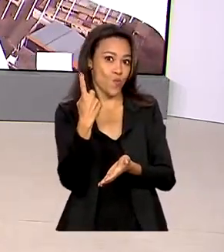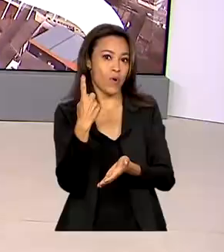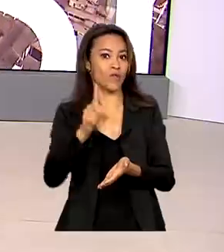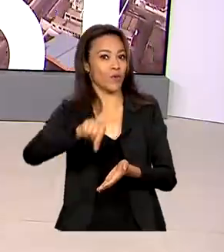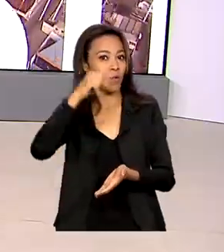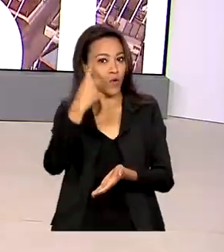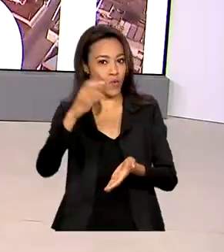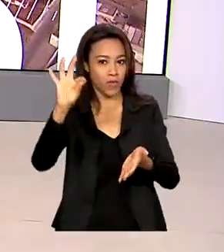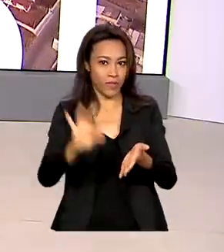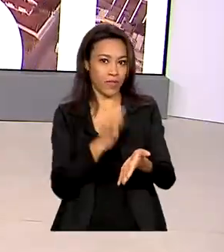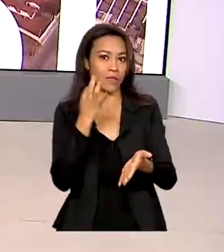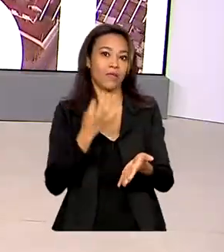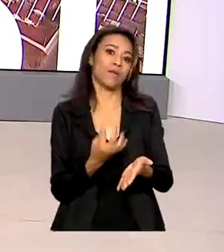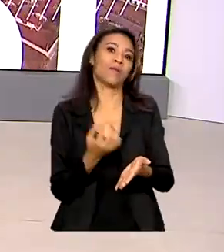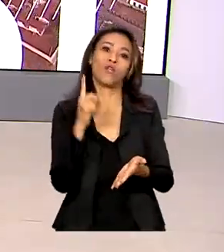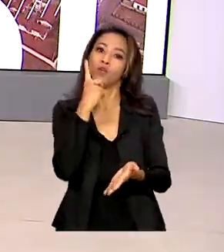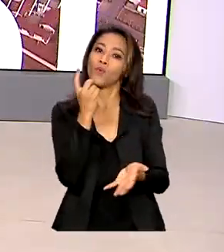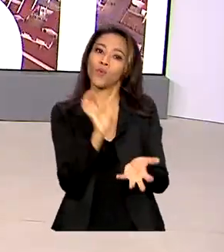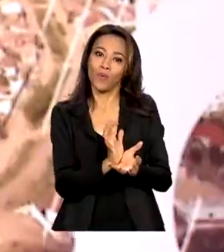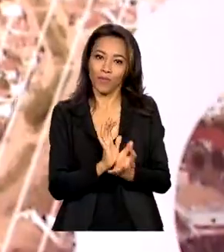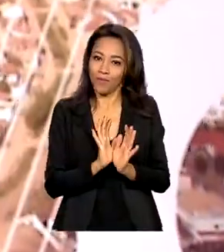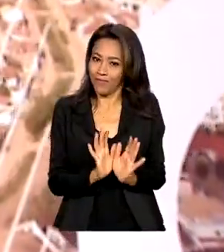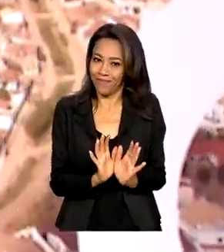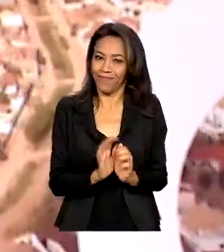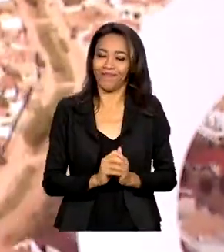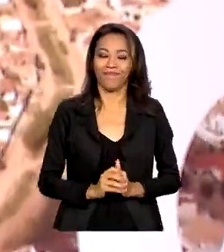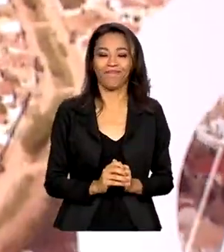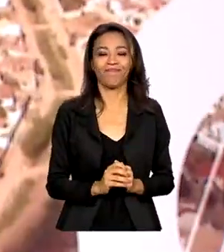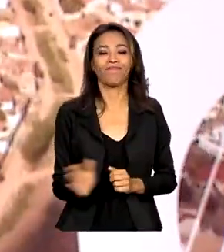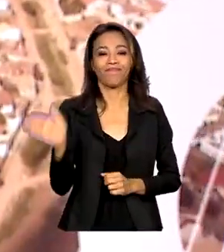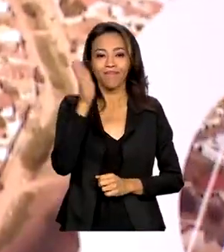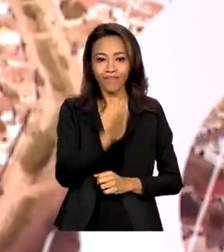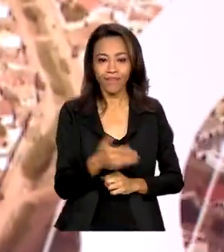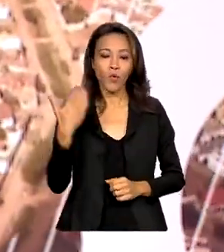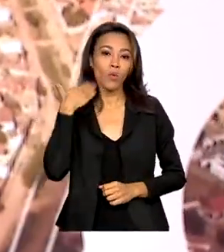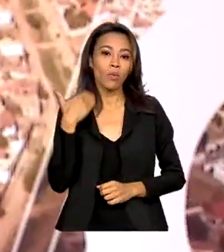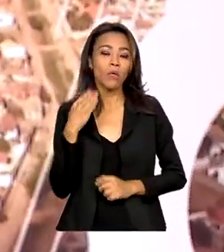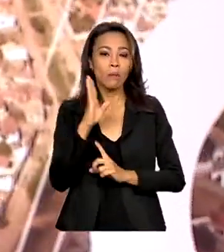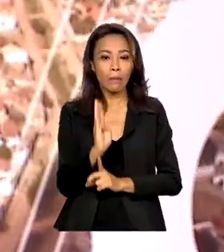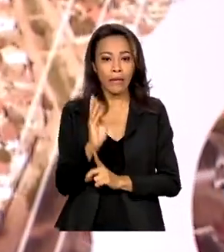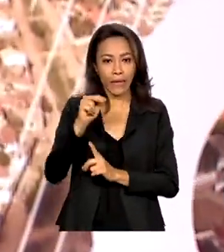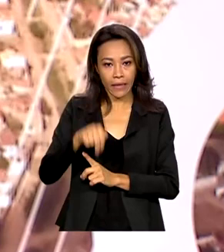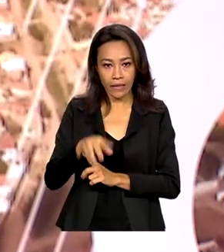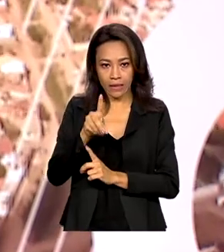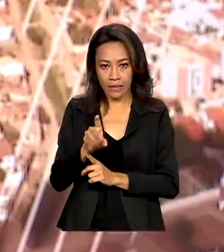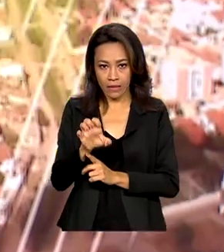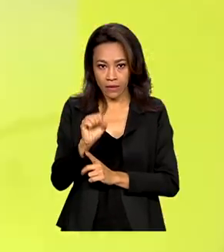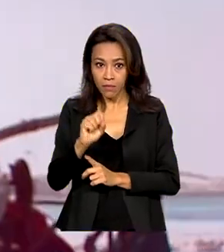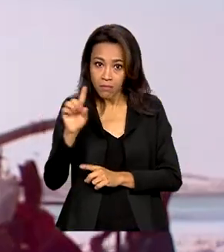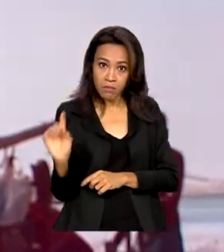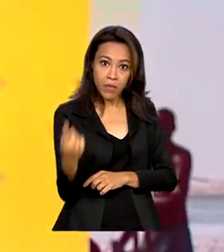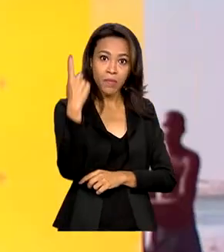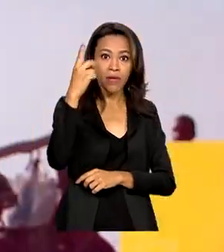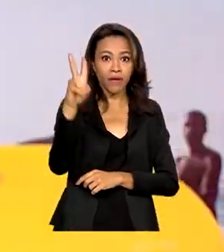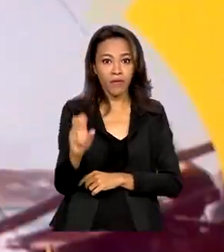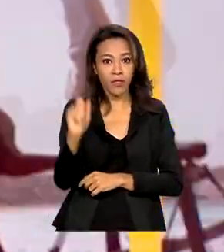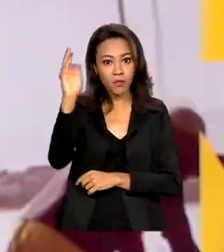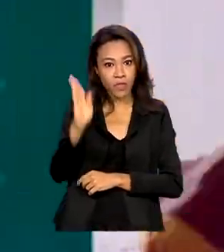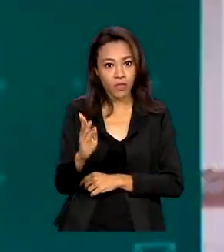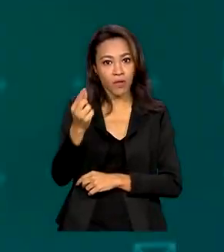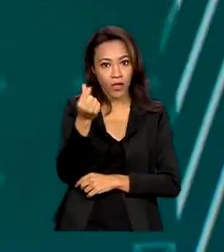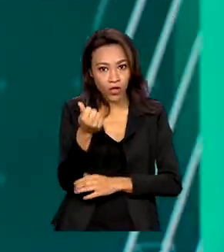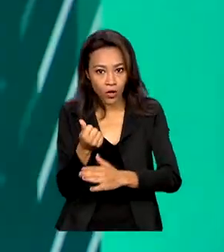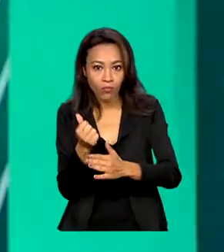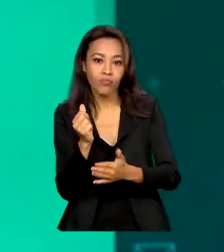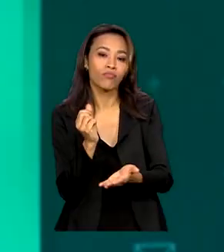inédita em apenas uma categoria. O BNDES está financiando, pela primeira vez no país, um projeto